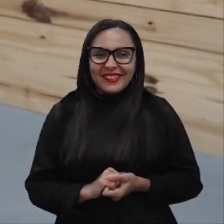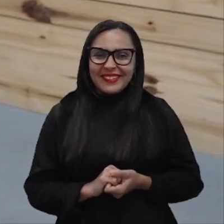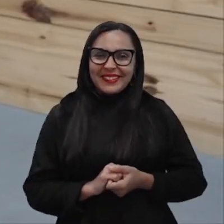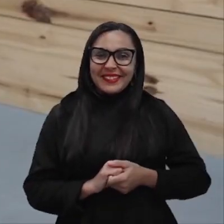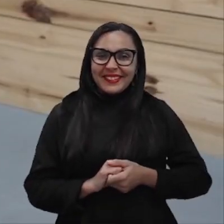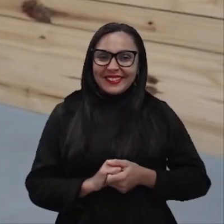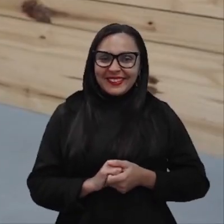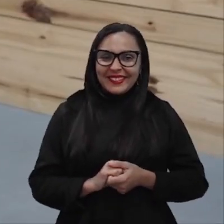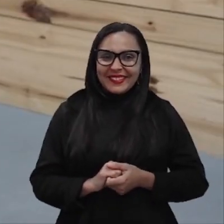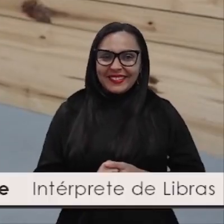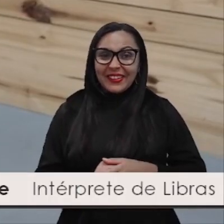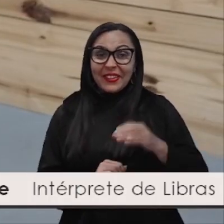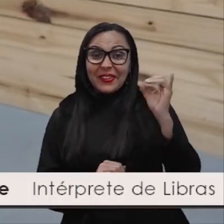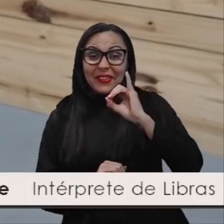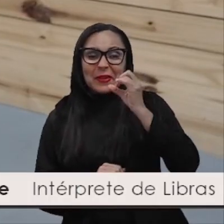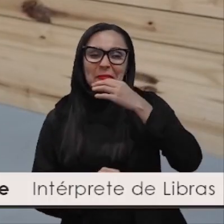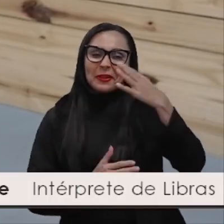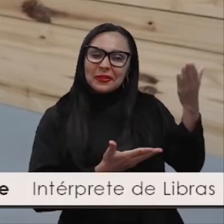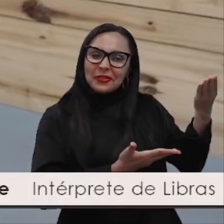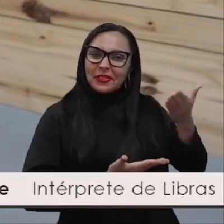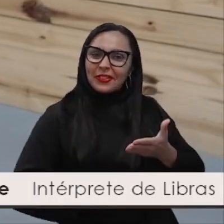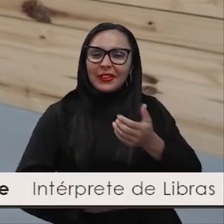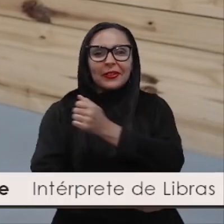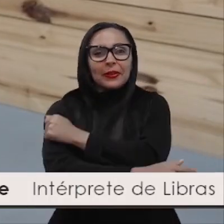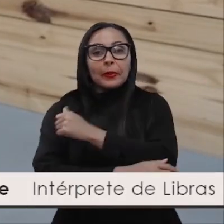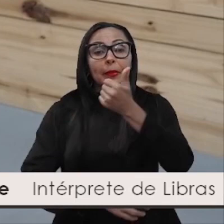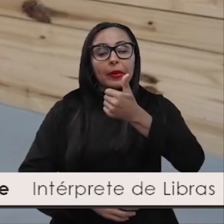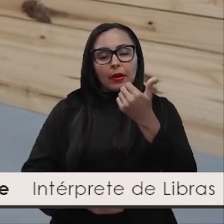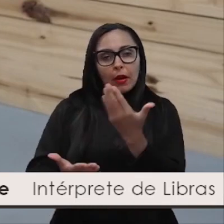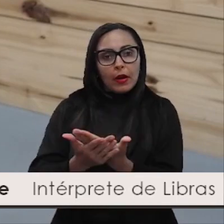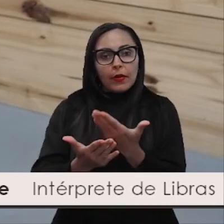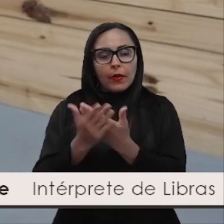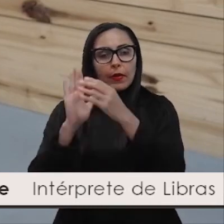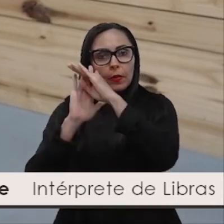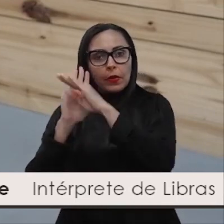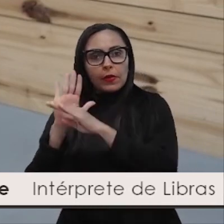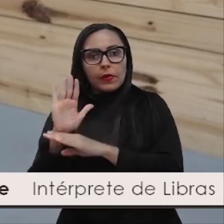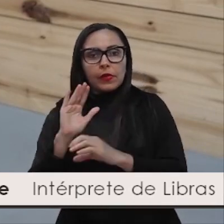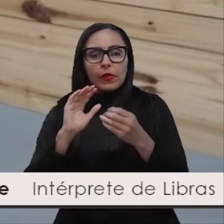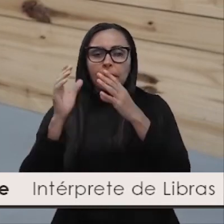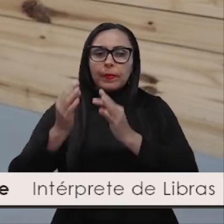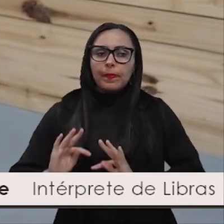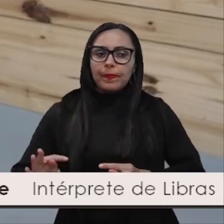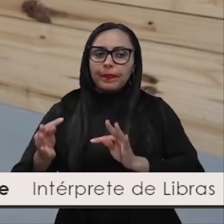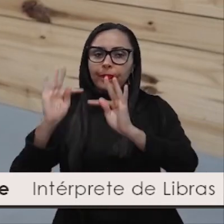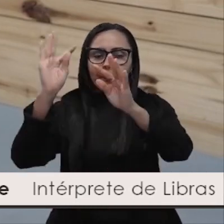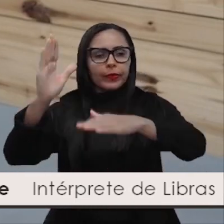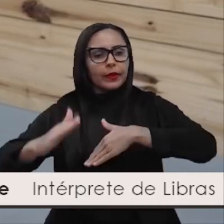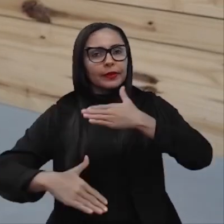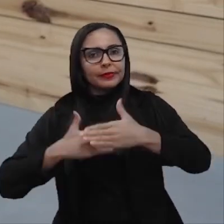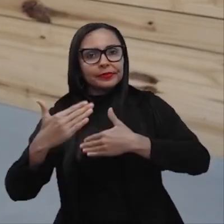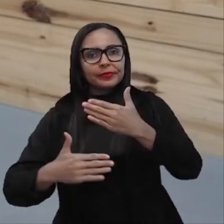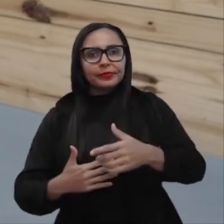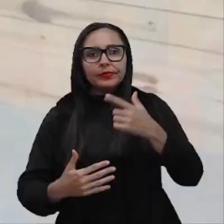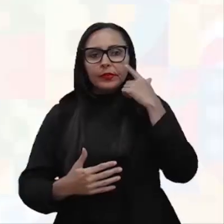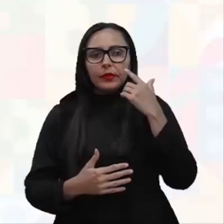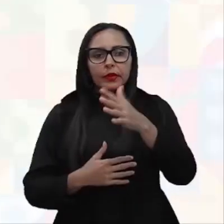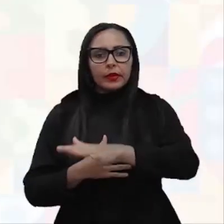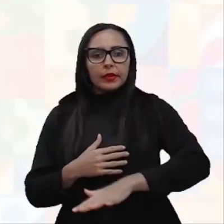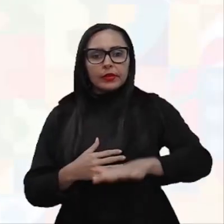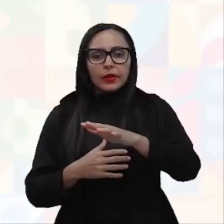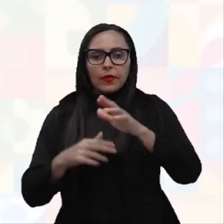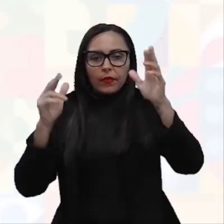Bem-vindo, estudante! A primeira aula de programação em novas tecnologias avançadas. DeskTop, iremos abordar